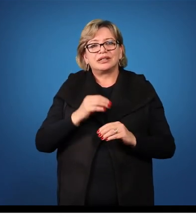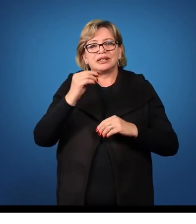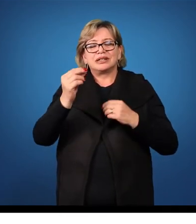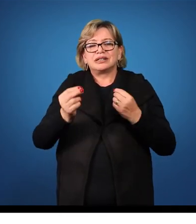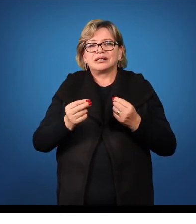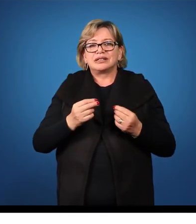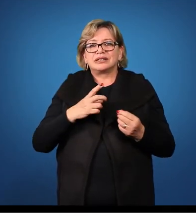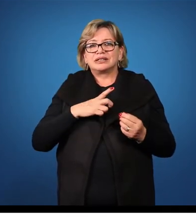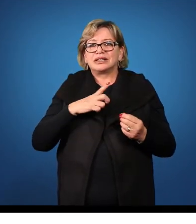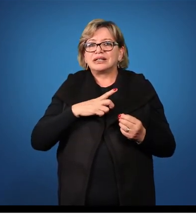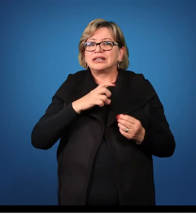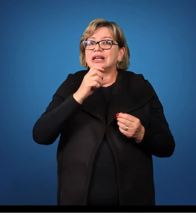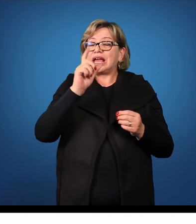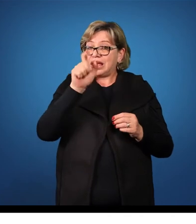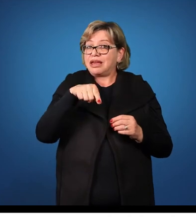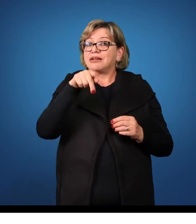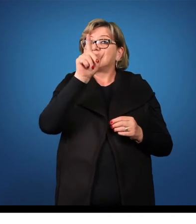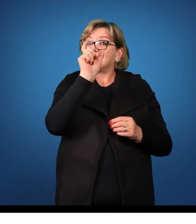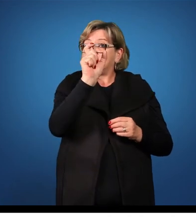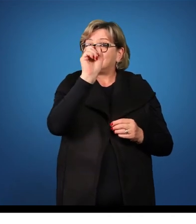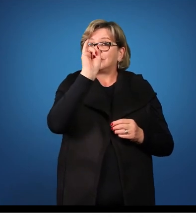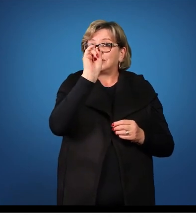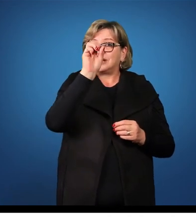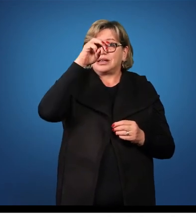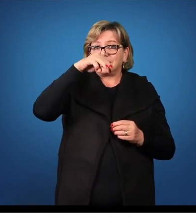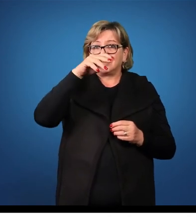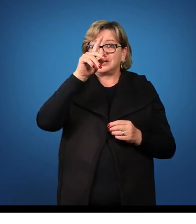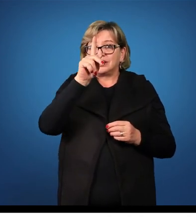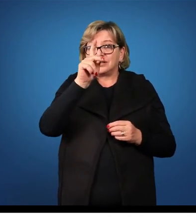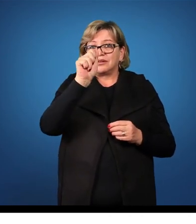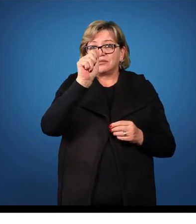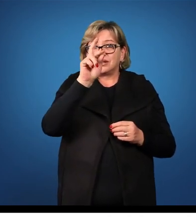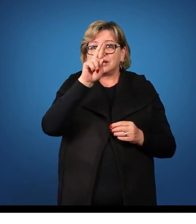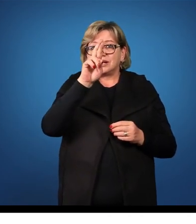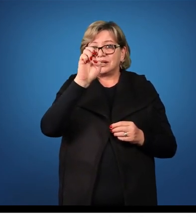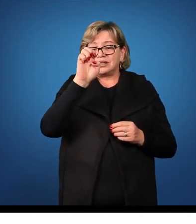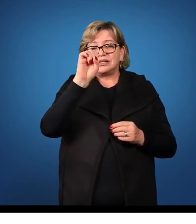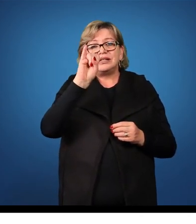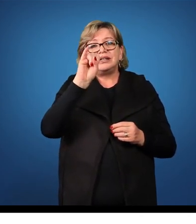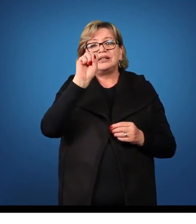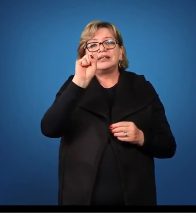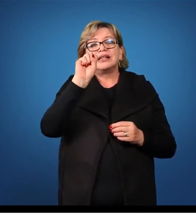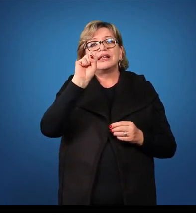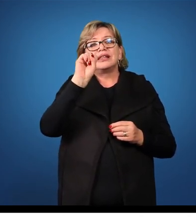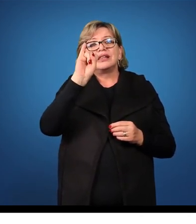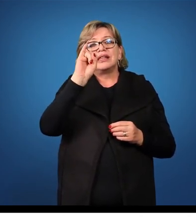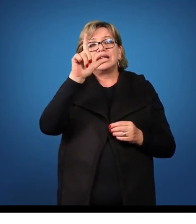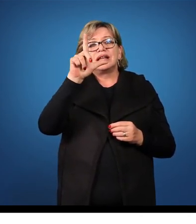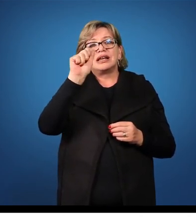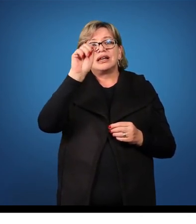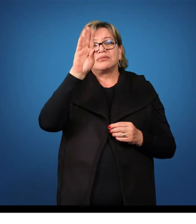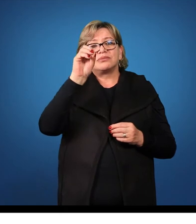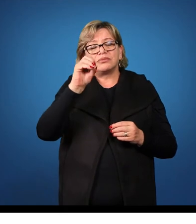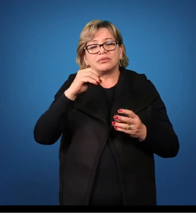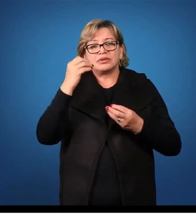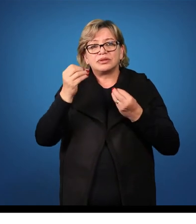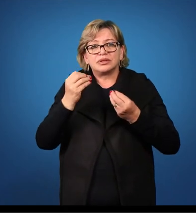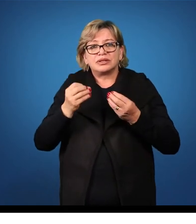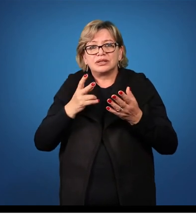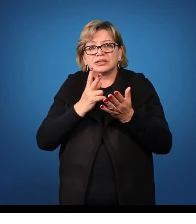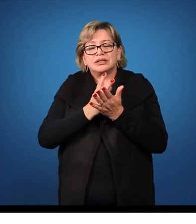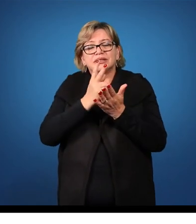aqui, imparicílabo. No entanto, o genitivo plural da palavra será